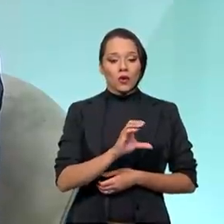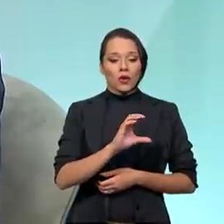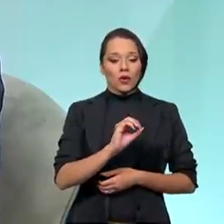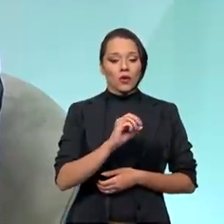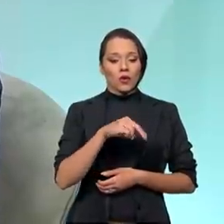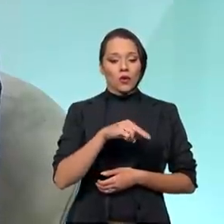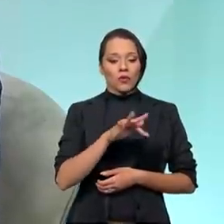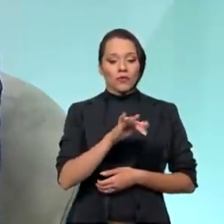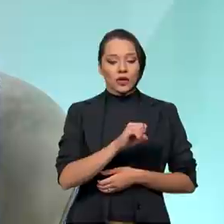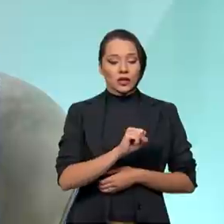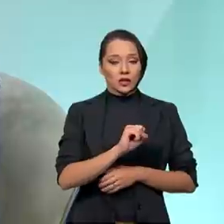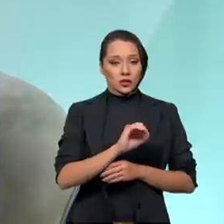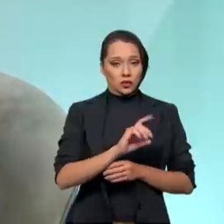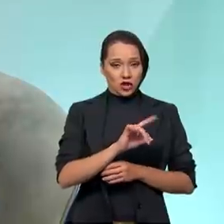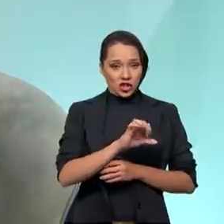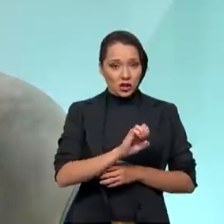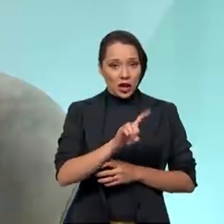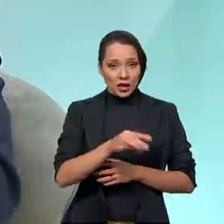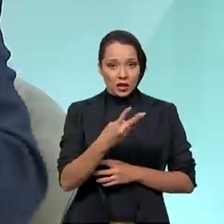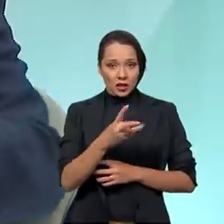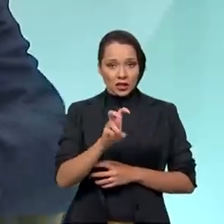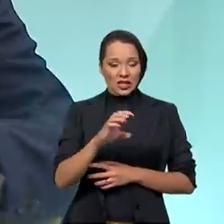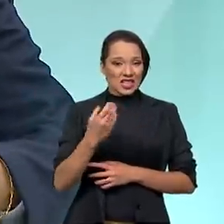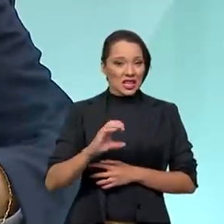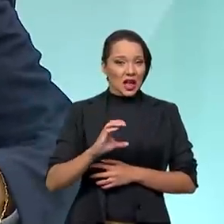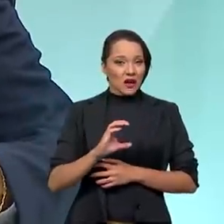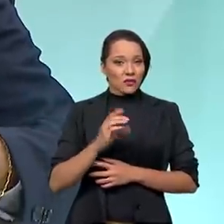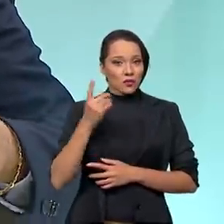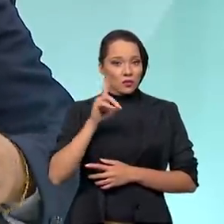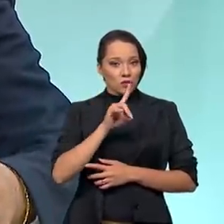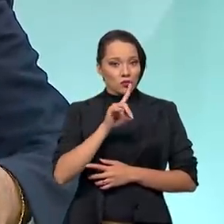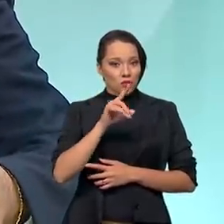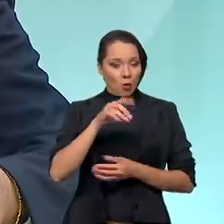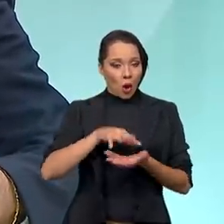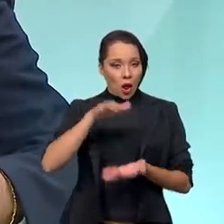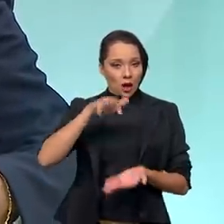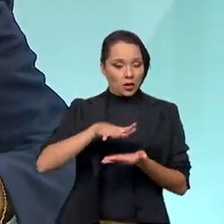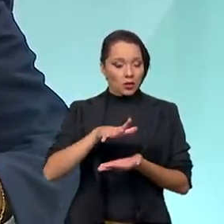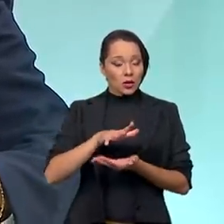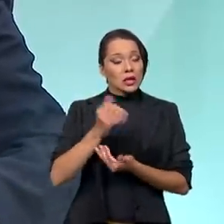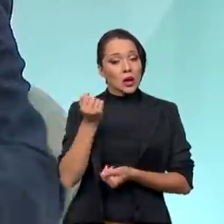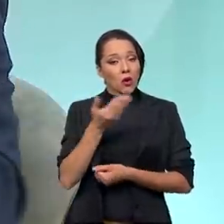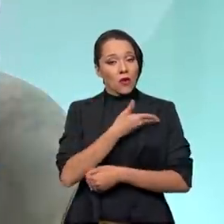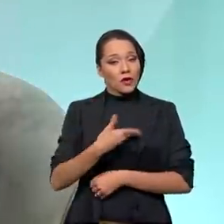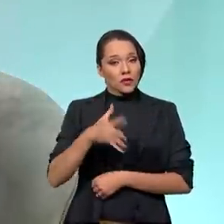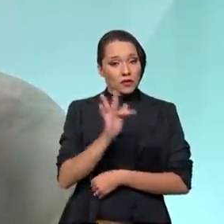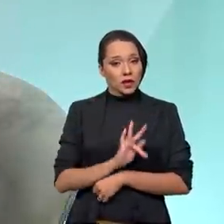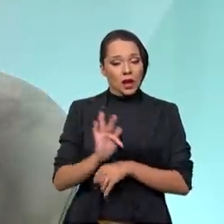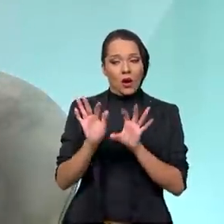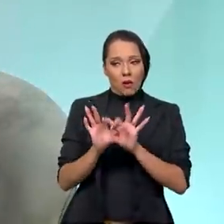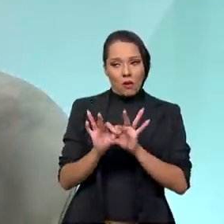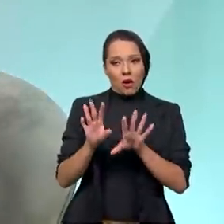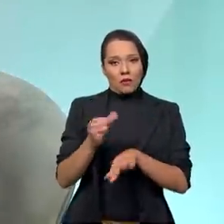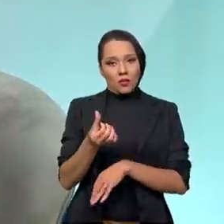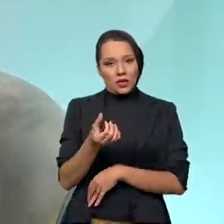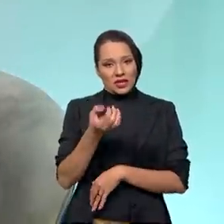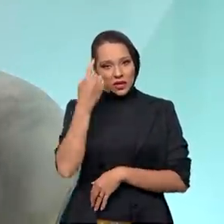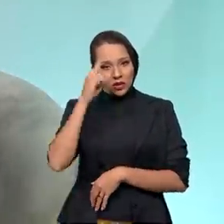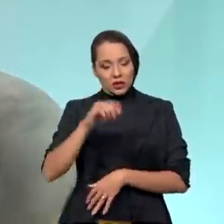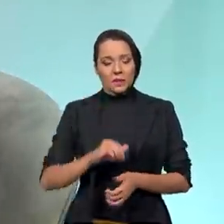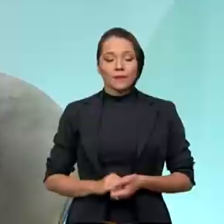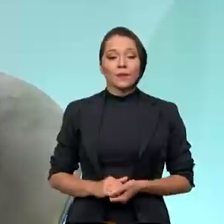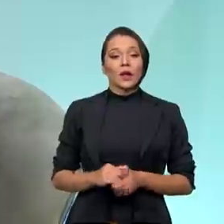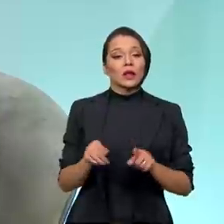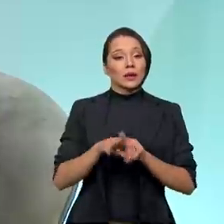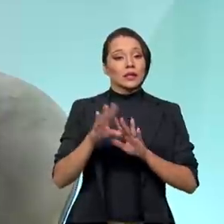0 por litro. Então, o governo federal abriu mão disso por 60 dias no diesel. Além disso, nesse decreto, o